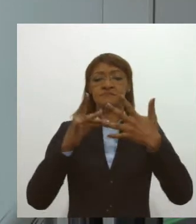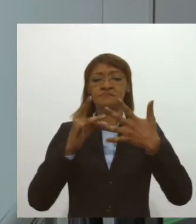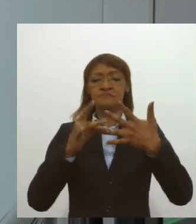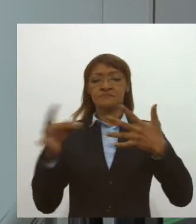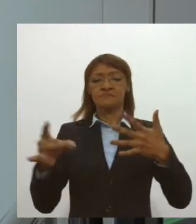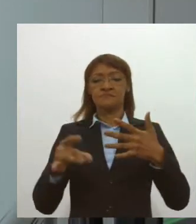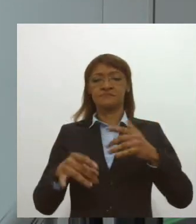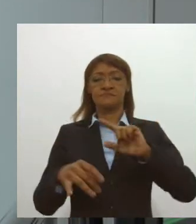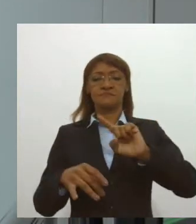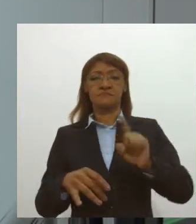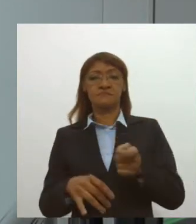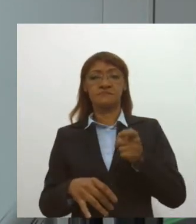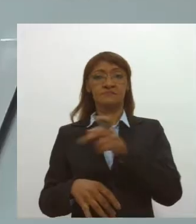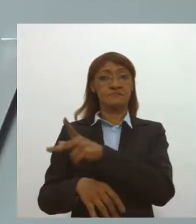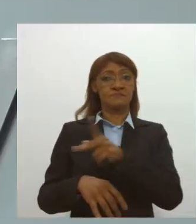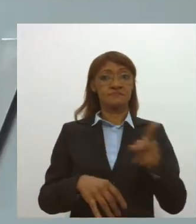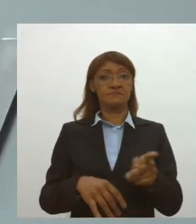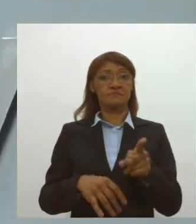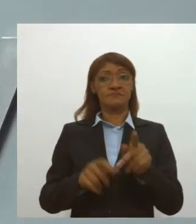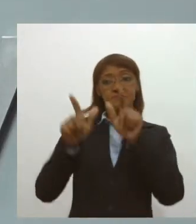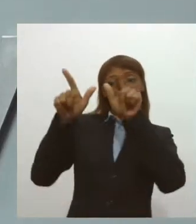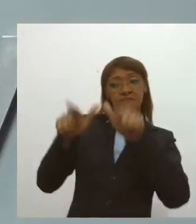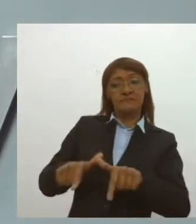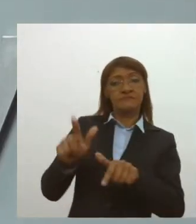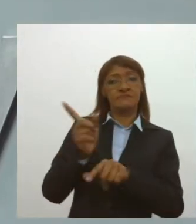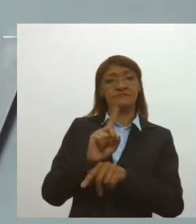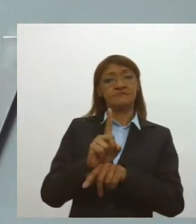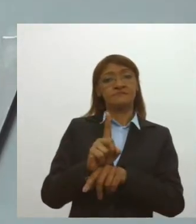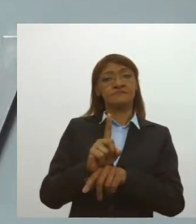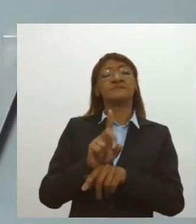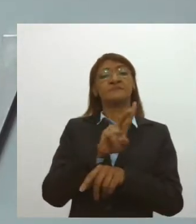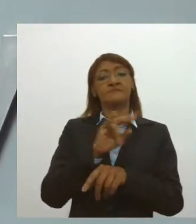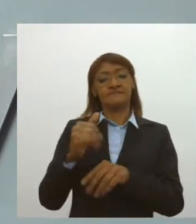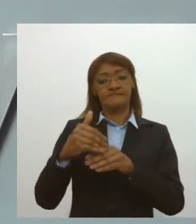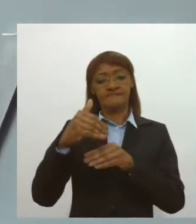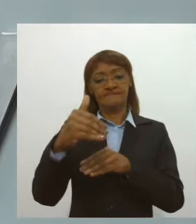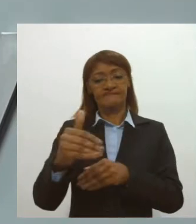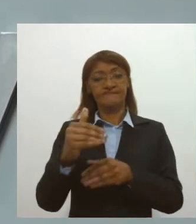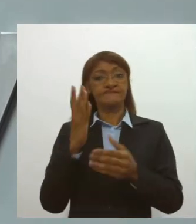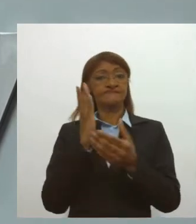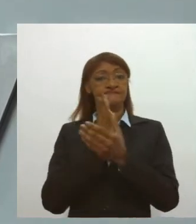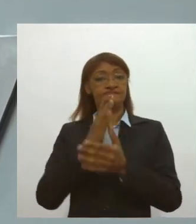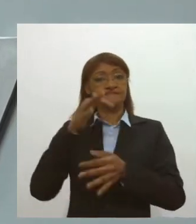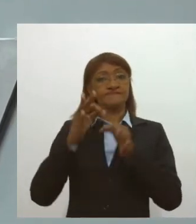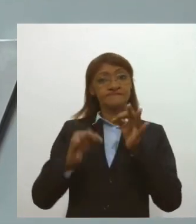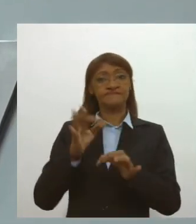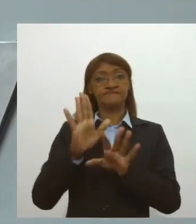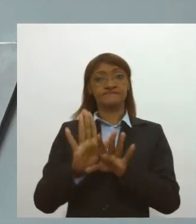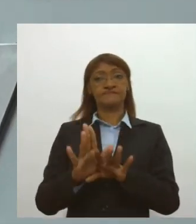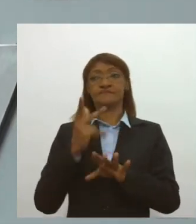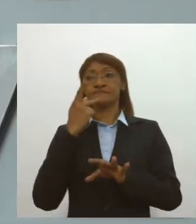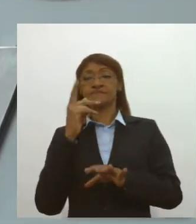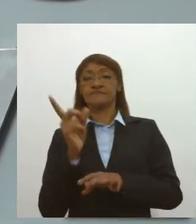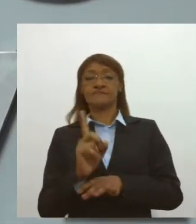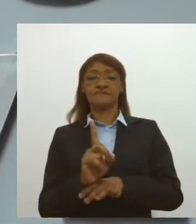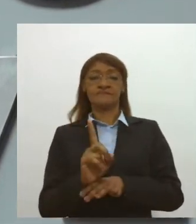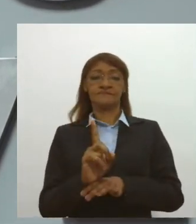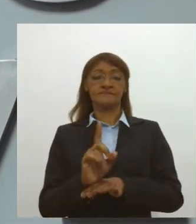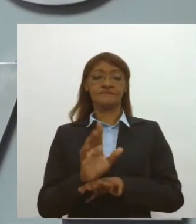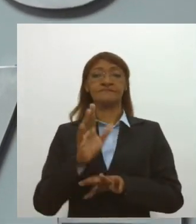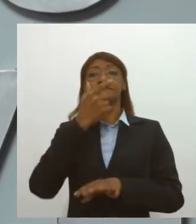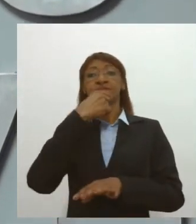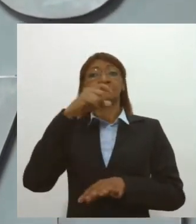ex-presidente não foi inocentado e que ainda será julgado, pois o ministro não entrou na questão do mérito da ação. Jorge